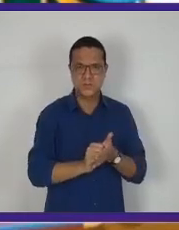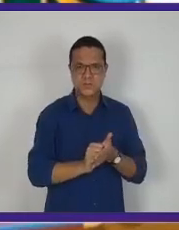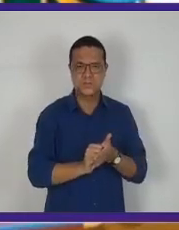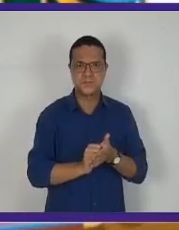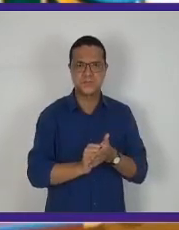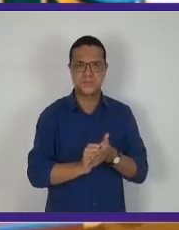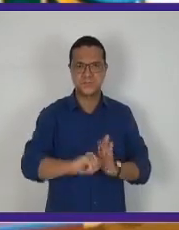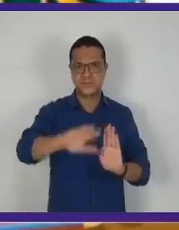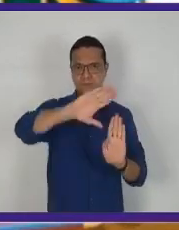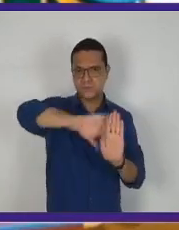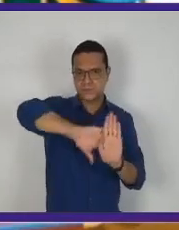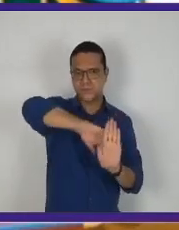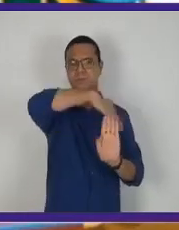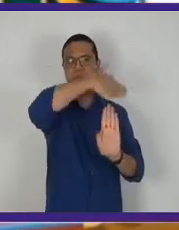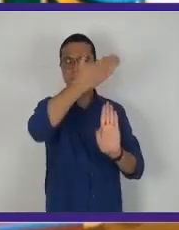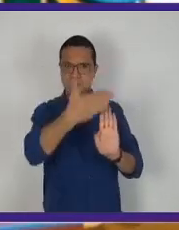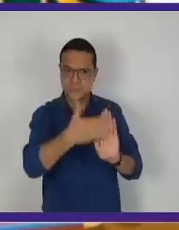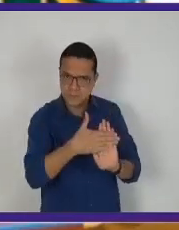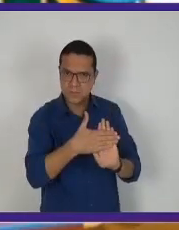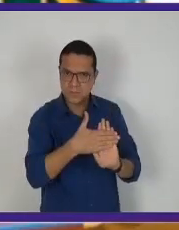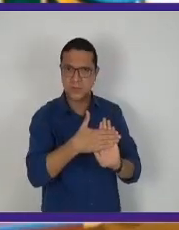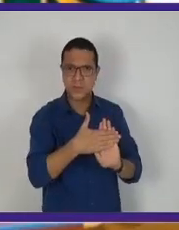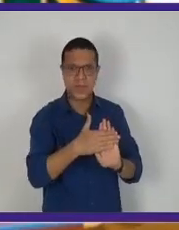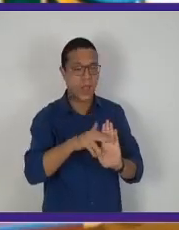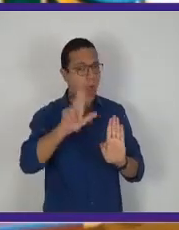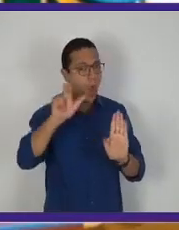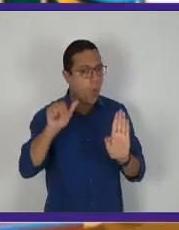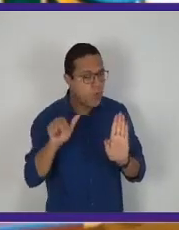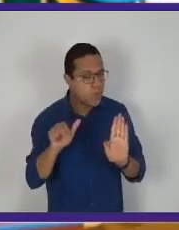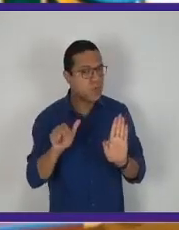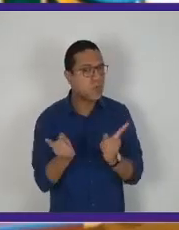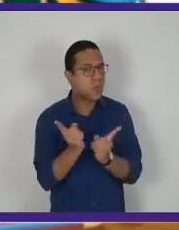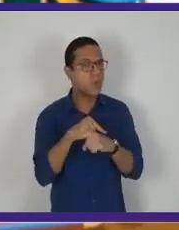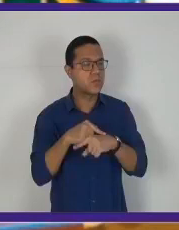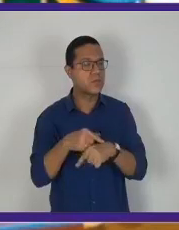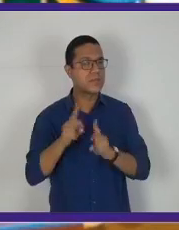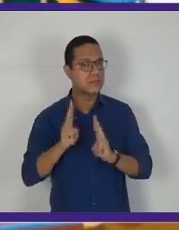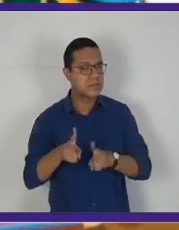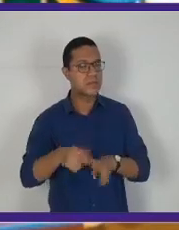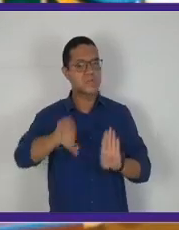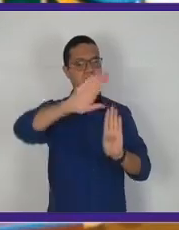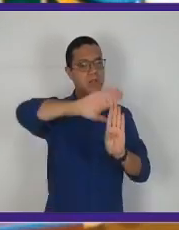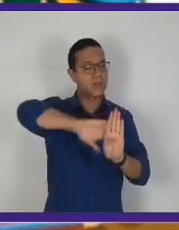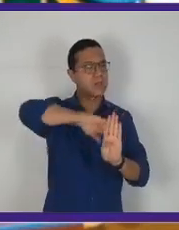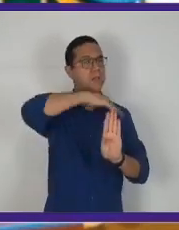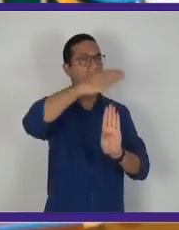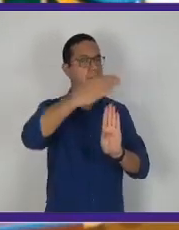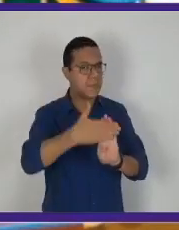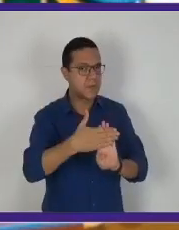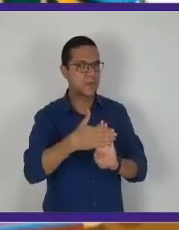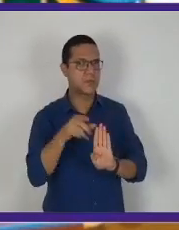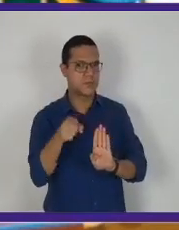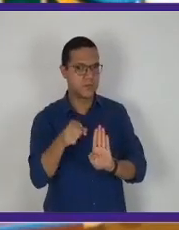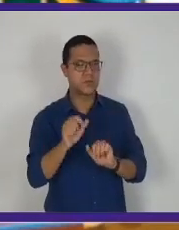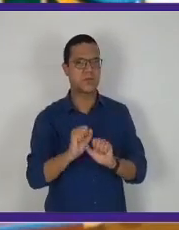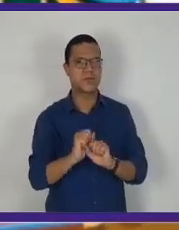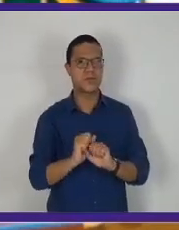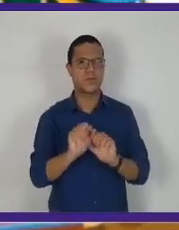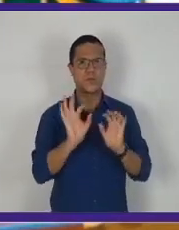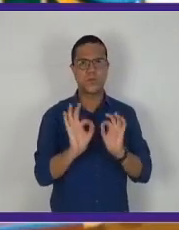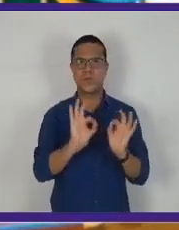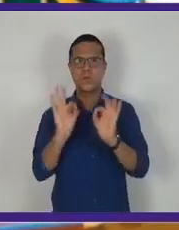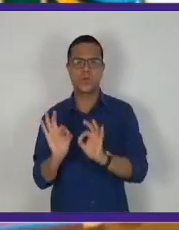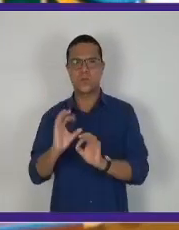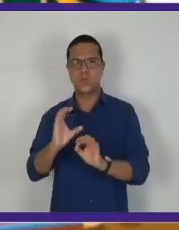de trás para frente. Nunca o contrário, sempre de trás para frente. Então, você colocou o